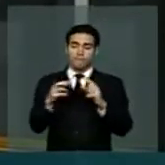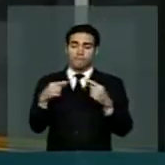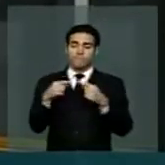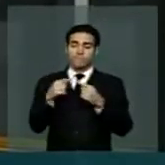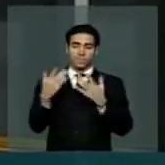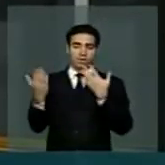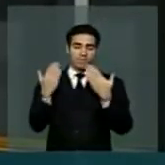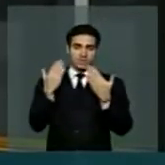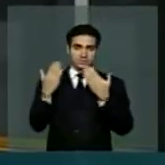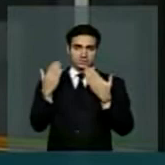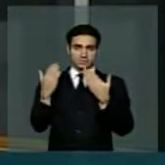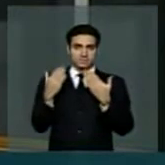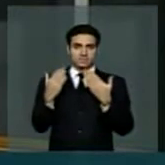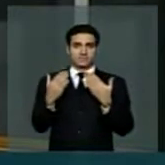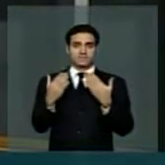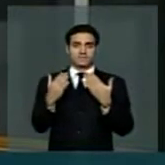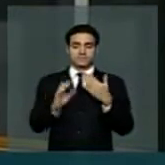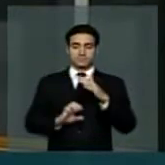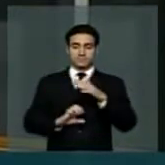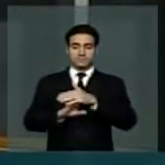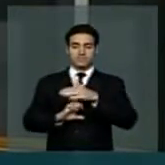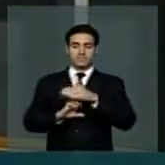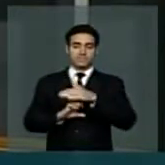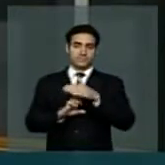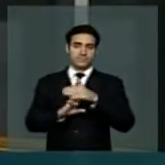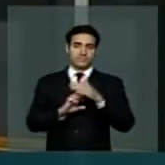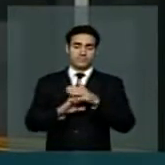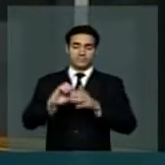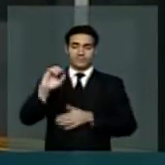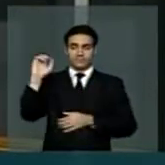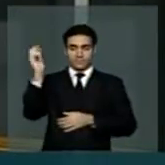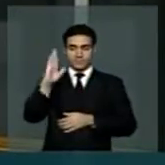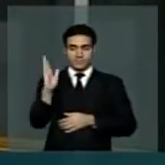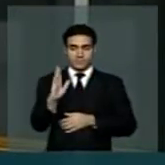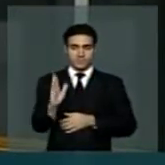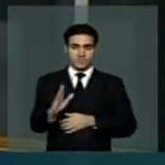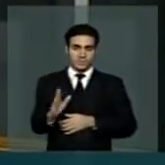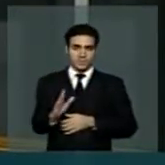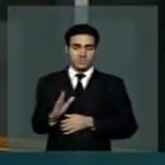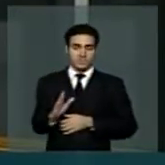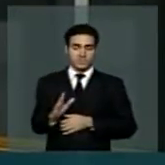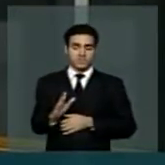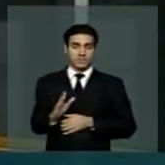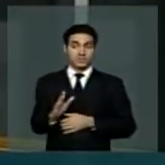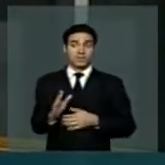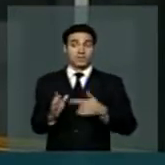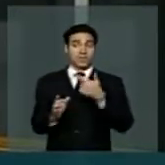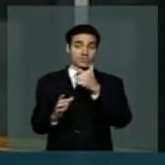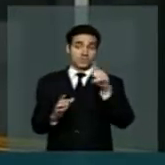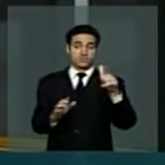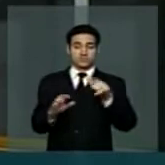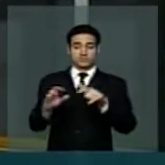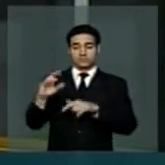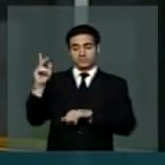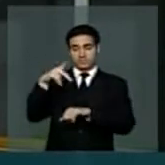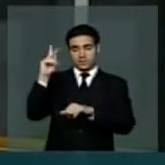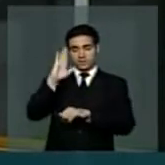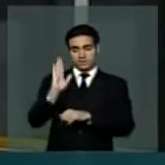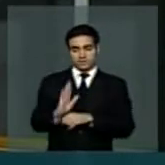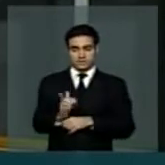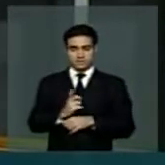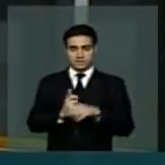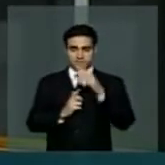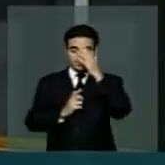comparação das empresas brasileiras com as de outros países. O primeiro